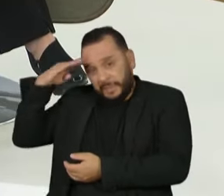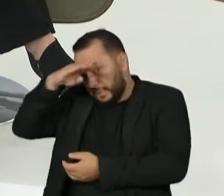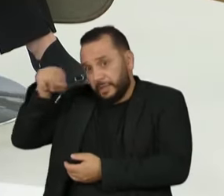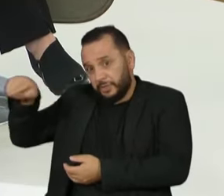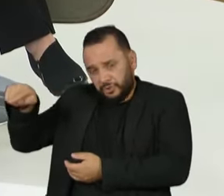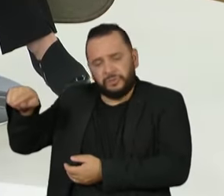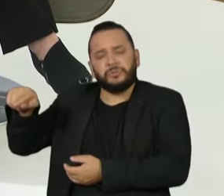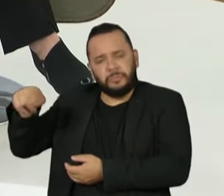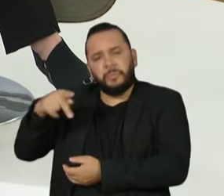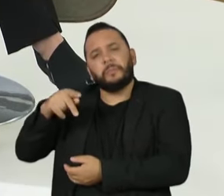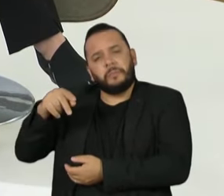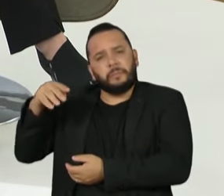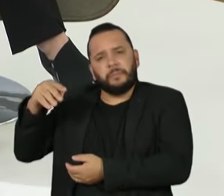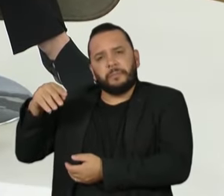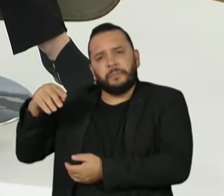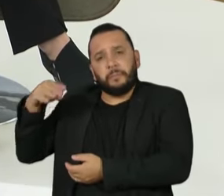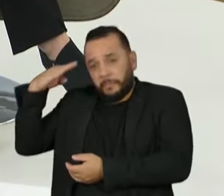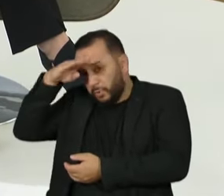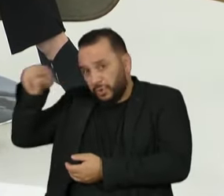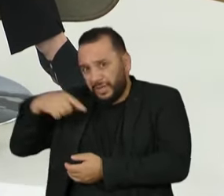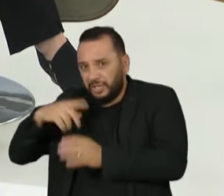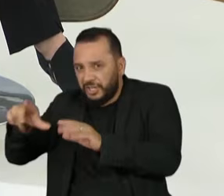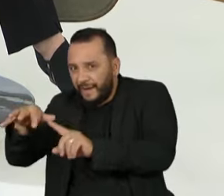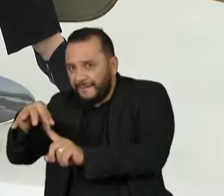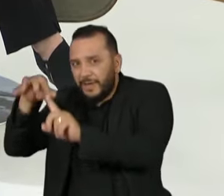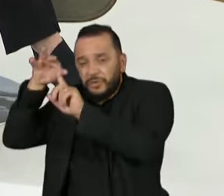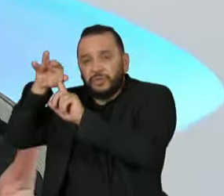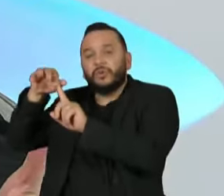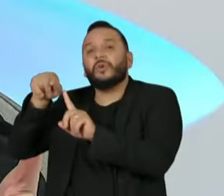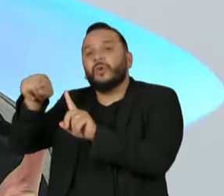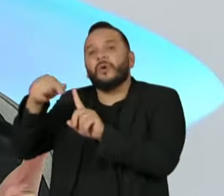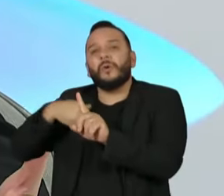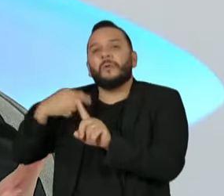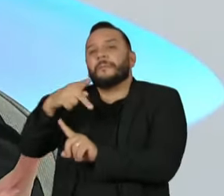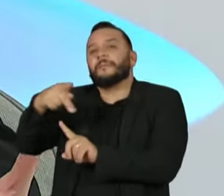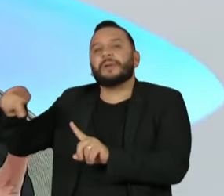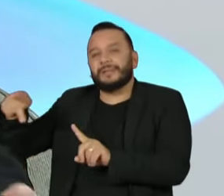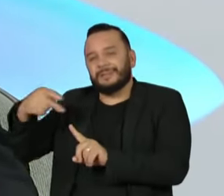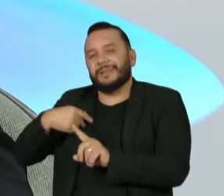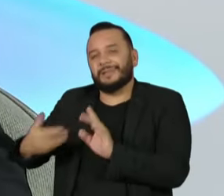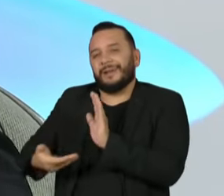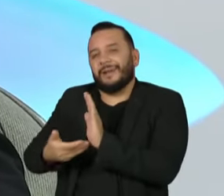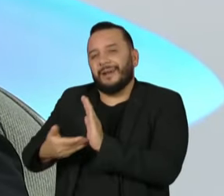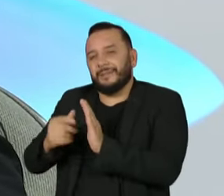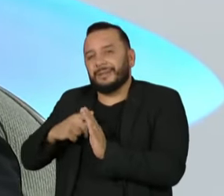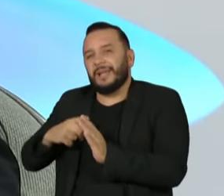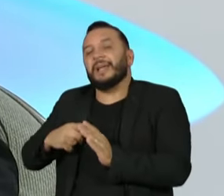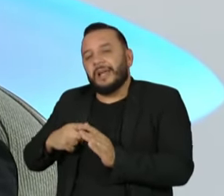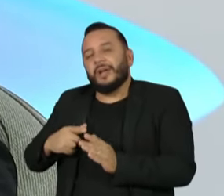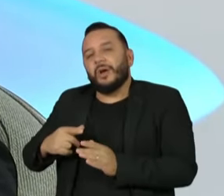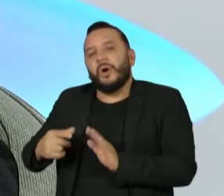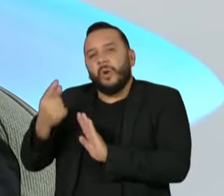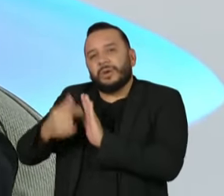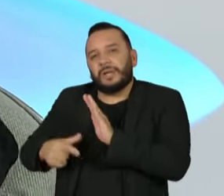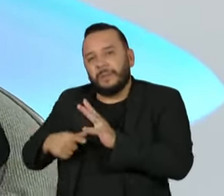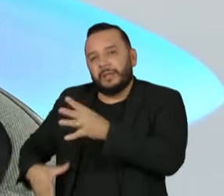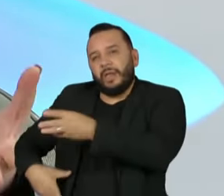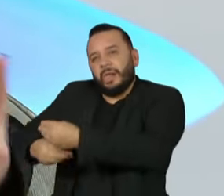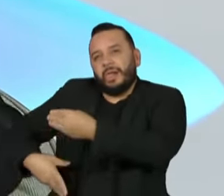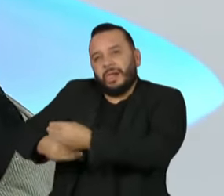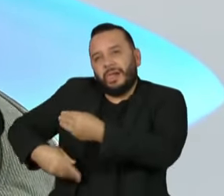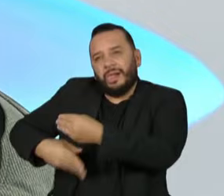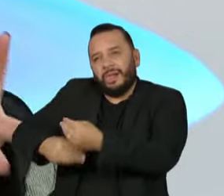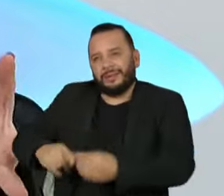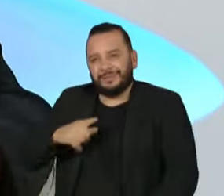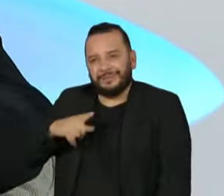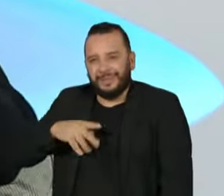Elegeu um presidente da Câmara à base do orçamento secreto, contra a candidatura, inclusive, do presidente do meu partido, Baleia Rossi, e